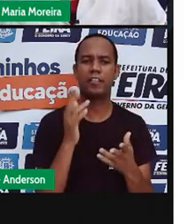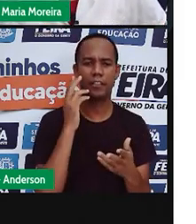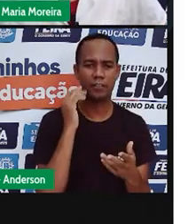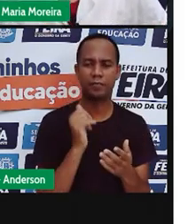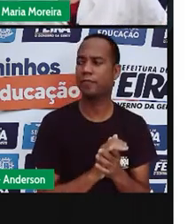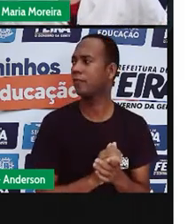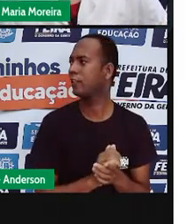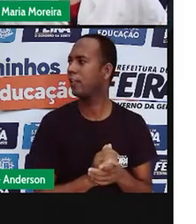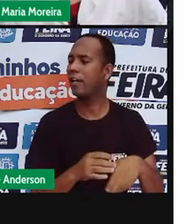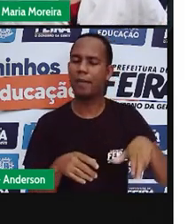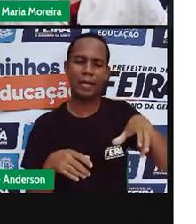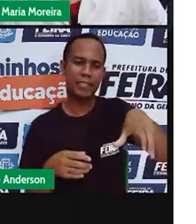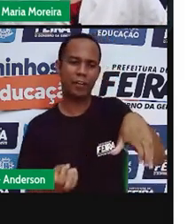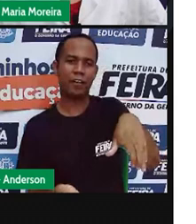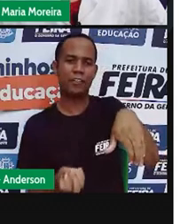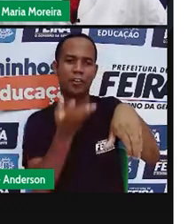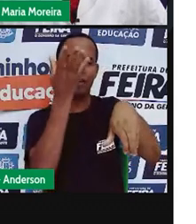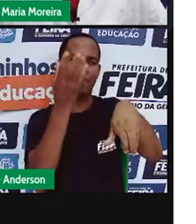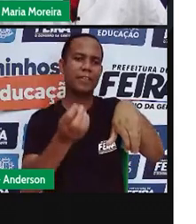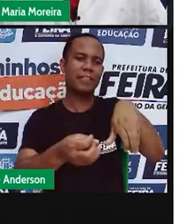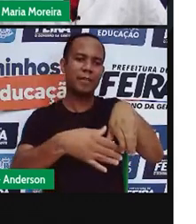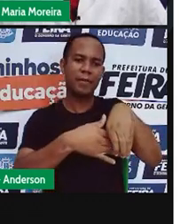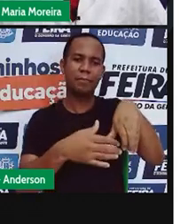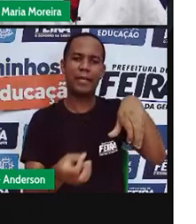Você achou que não conhecia. também, eu fiquei se poxa.